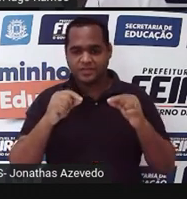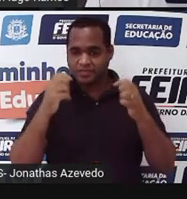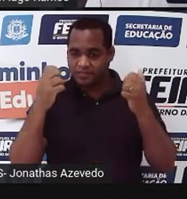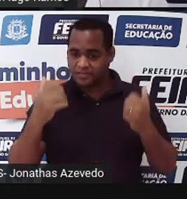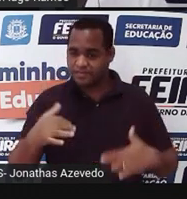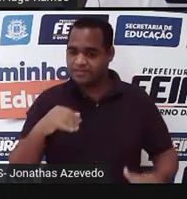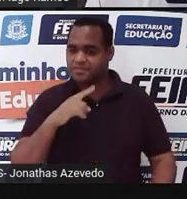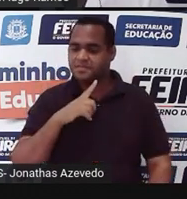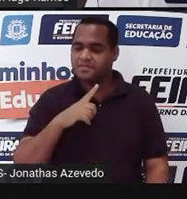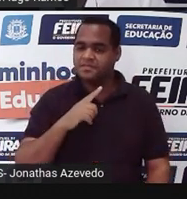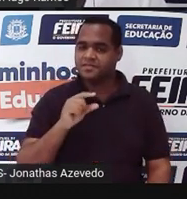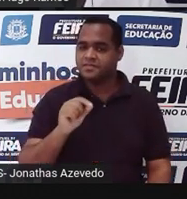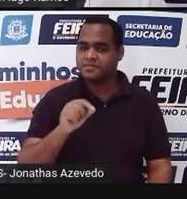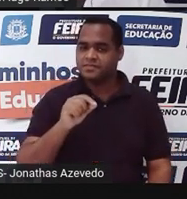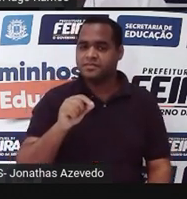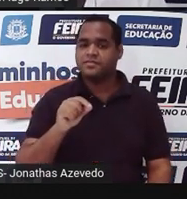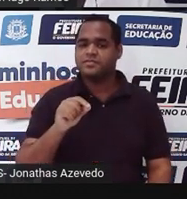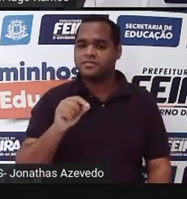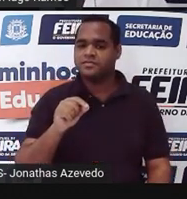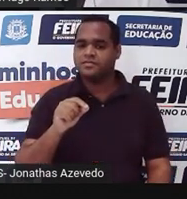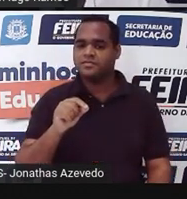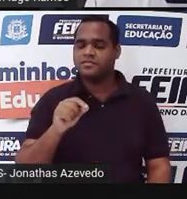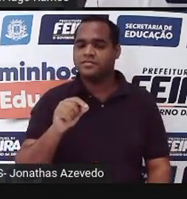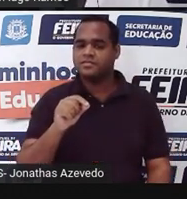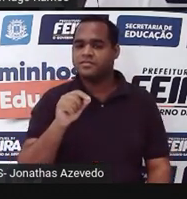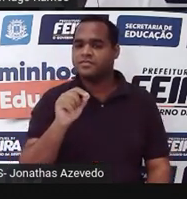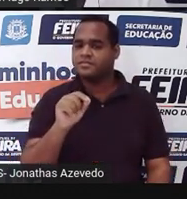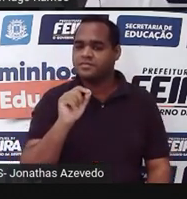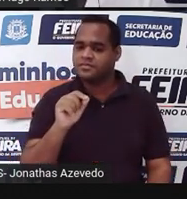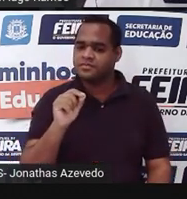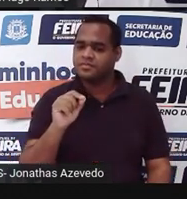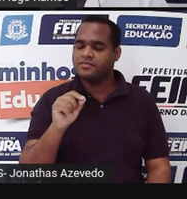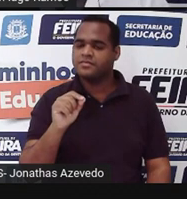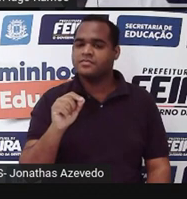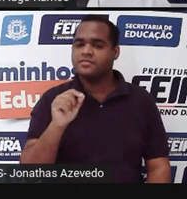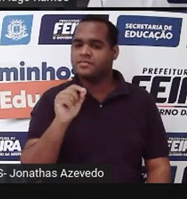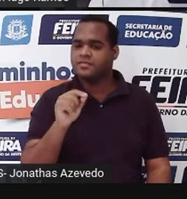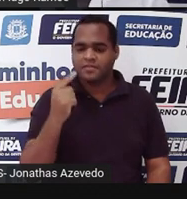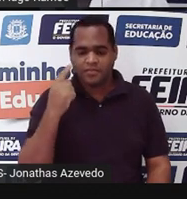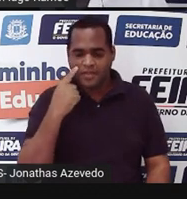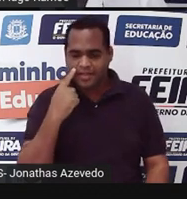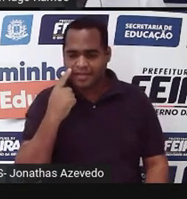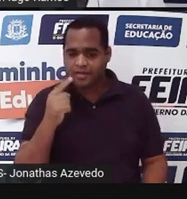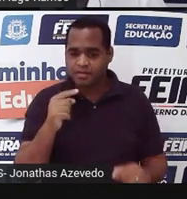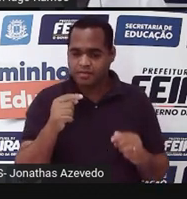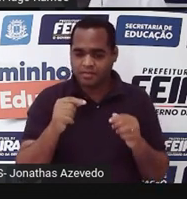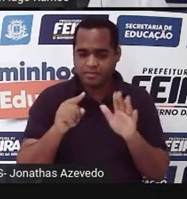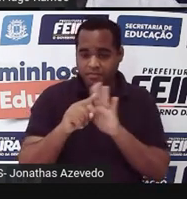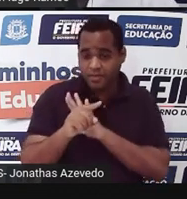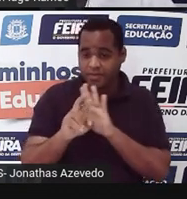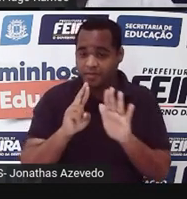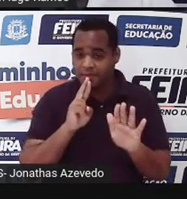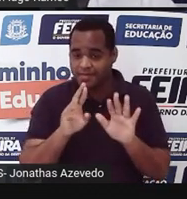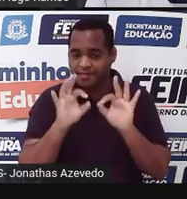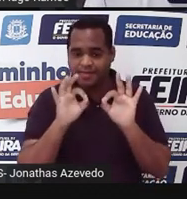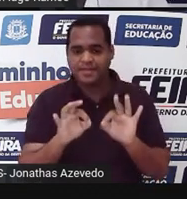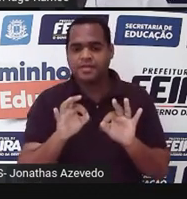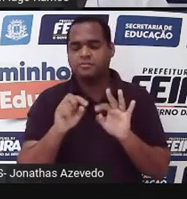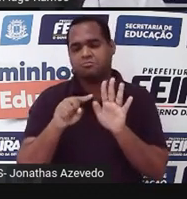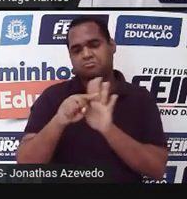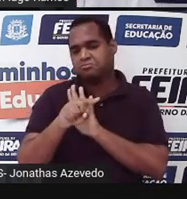E aí agora vem um momento que eu gosto bastante, que é o momento de fazer ali um joguinho de perguntas e respostas. Tá? É um quiz.